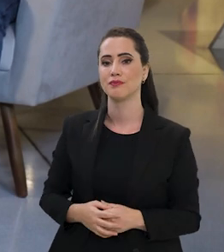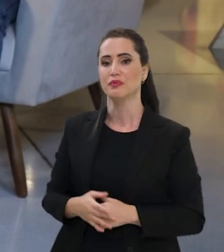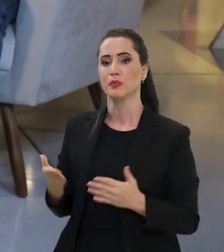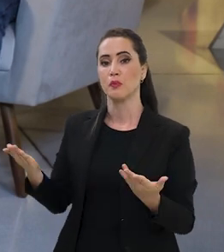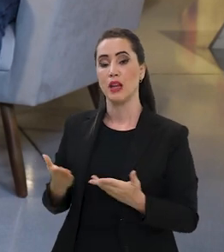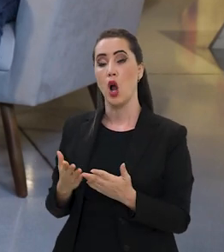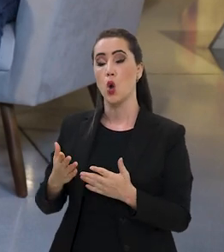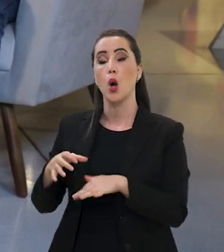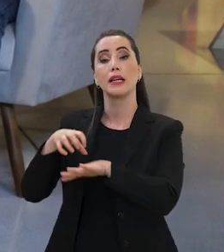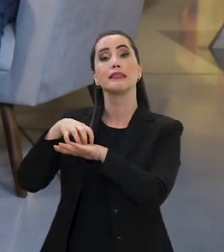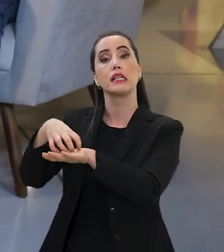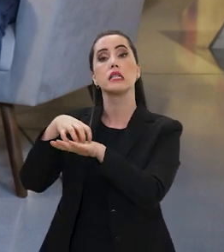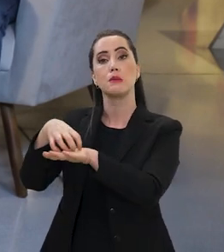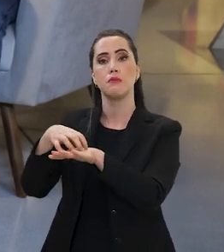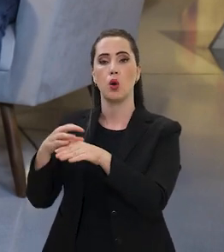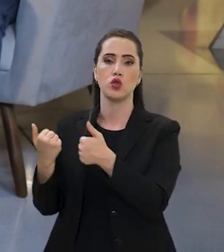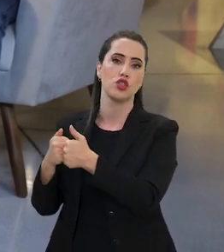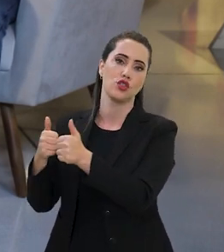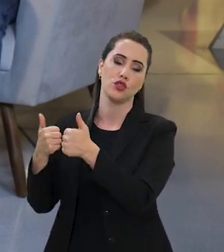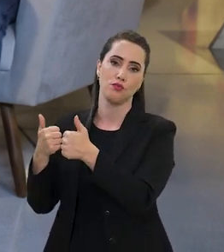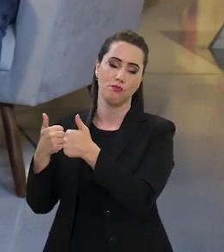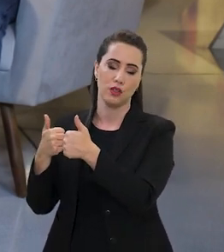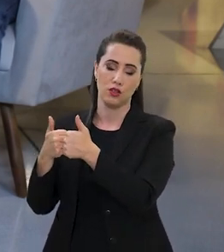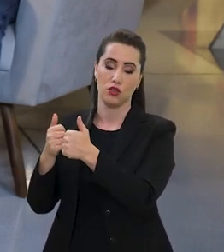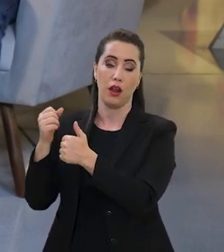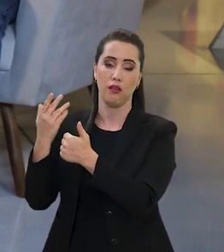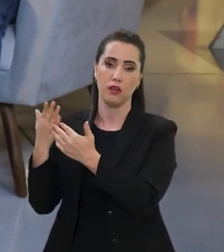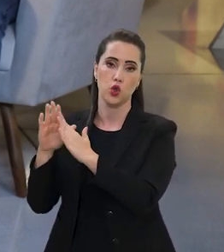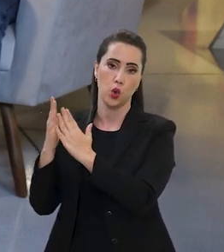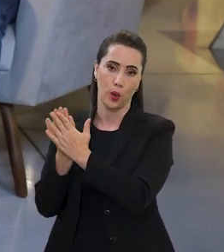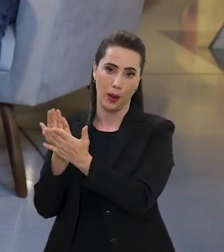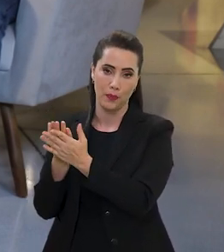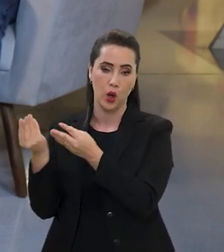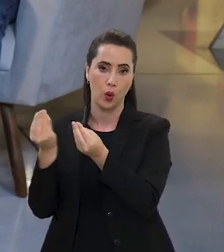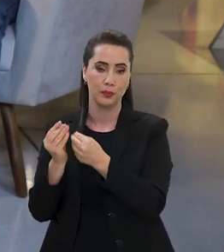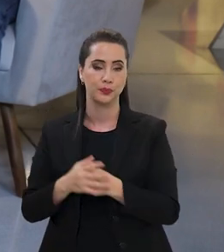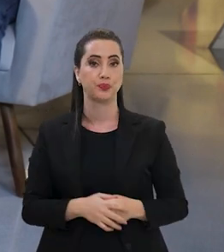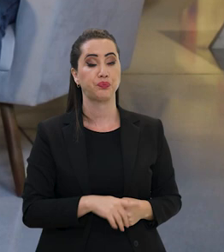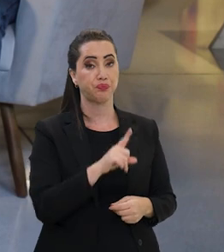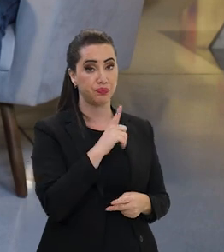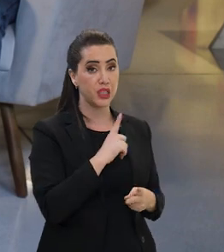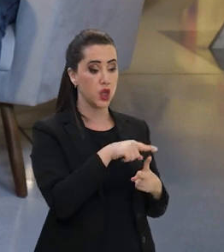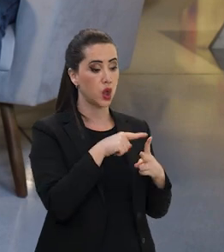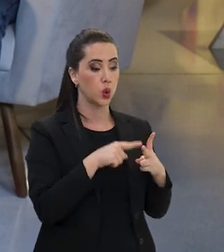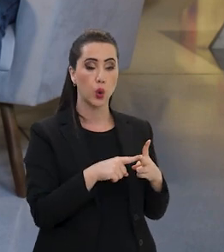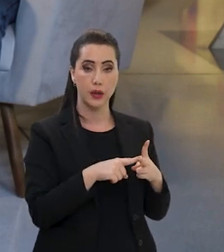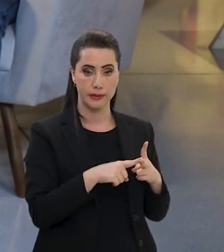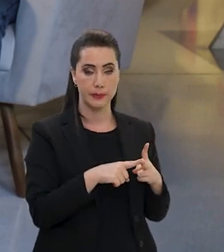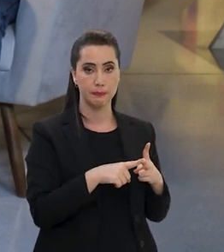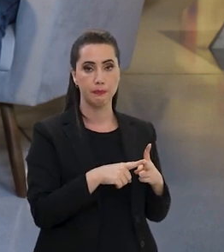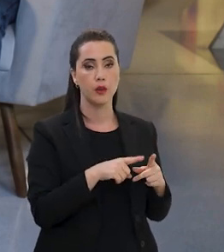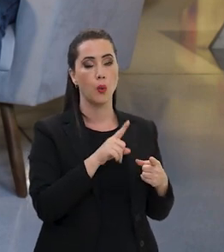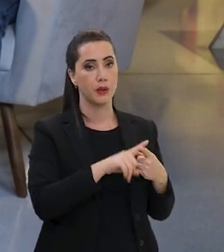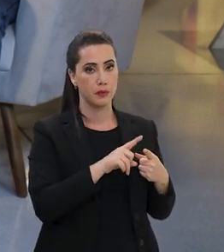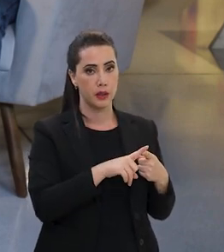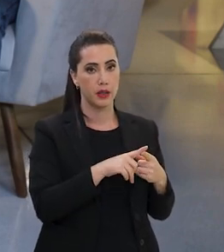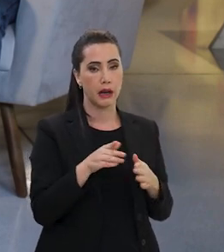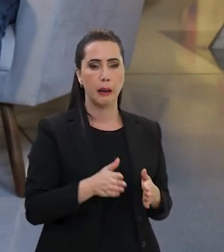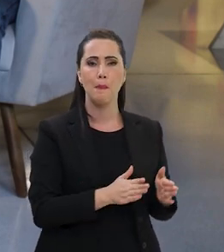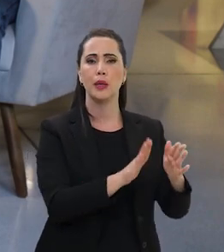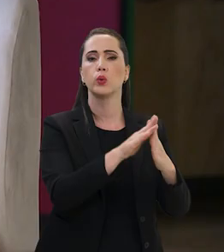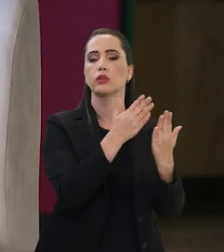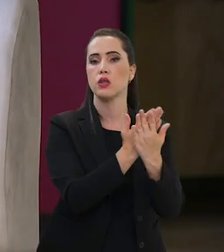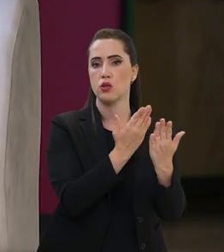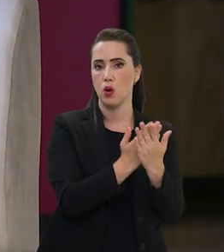Transporte escolar. Transporte escolar. Transporte escolar, nós temos dois programas ligados ao transporte escolar. O primeiro deles é o chamado Caminho da